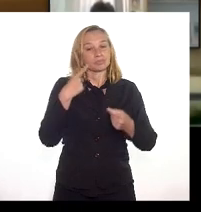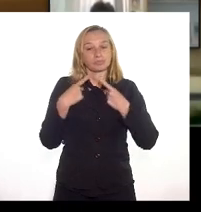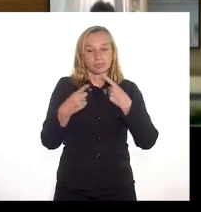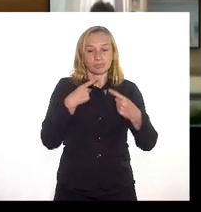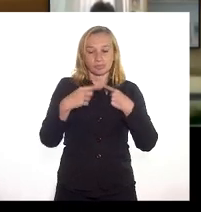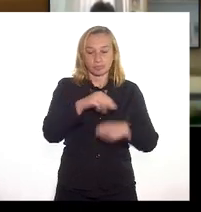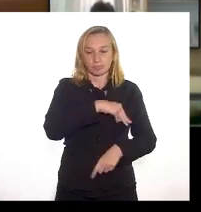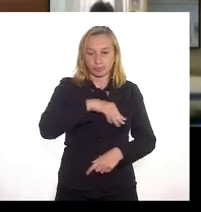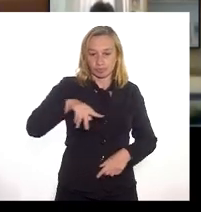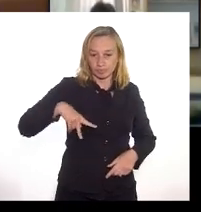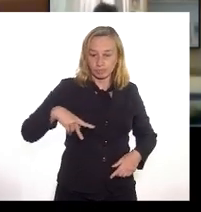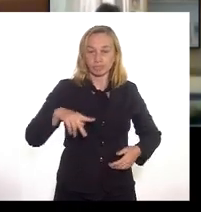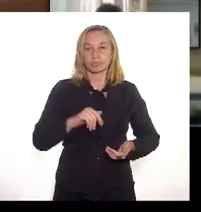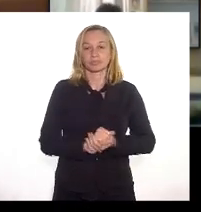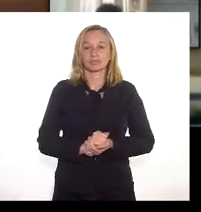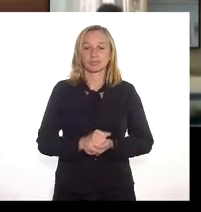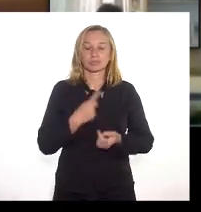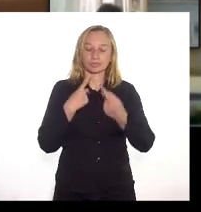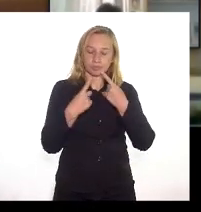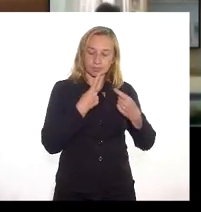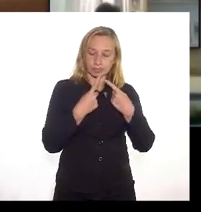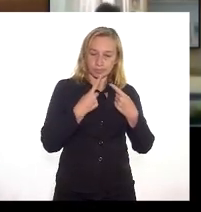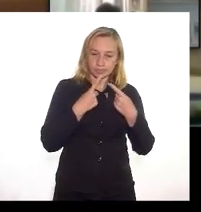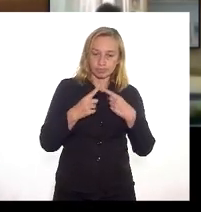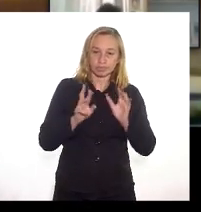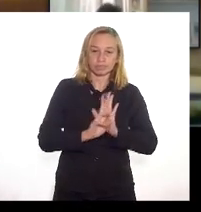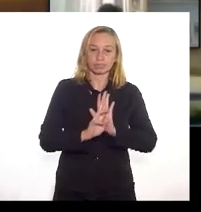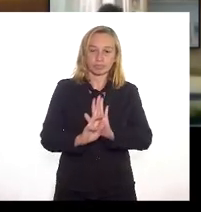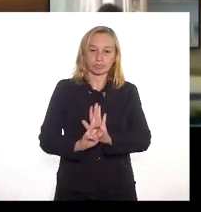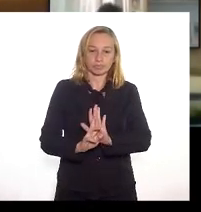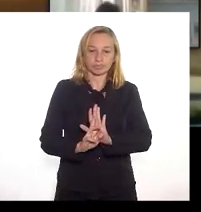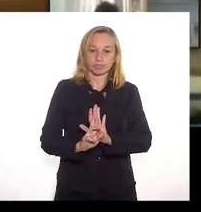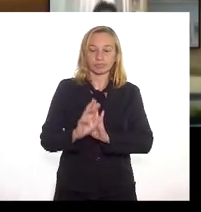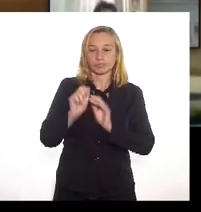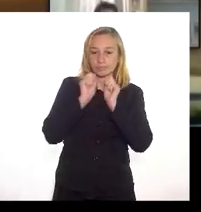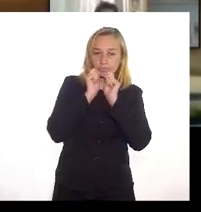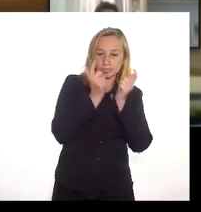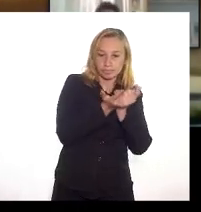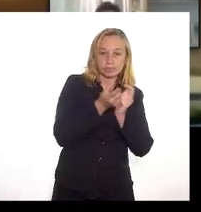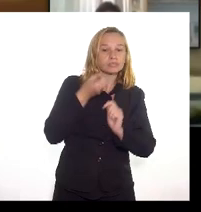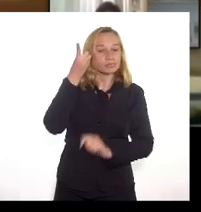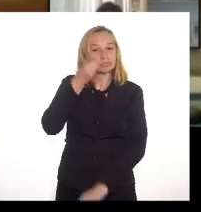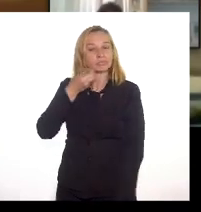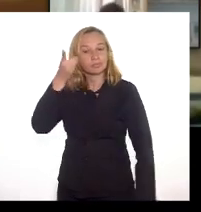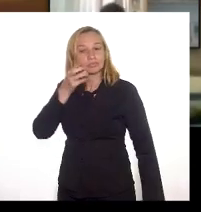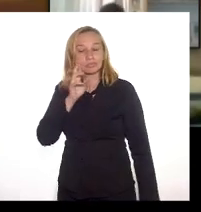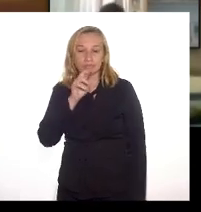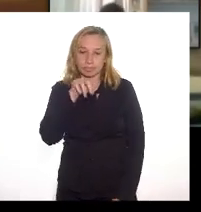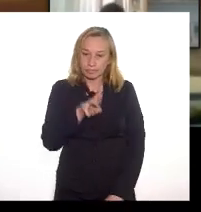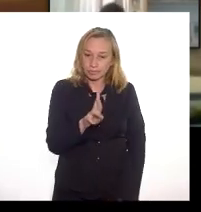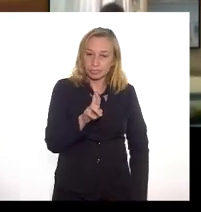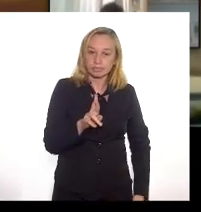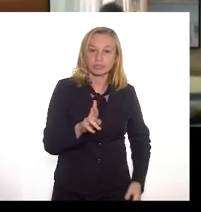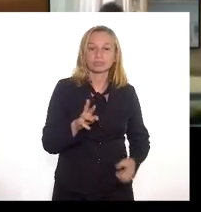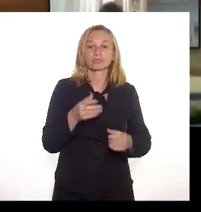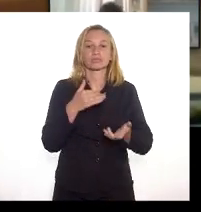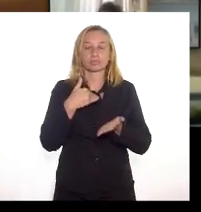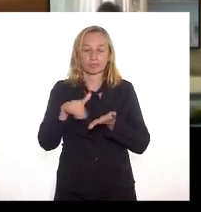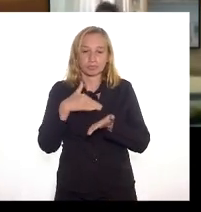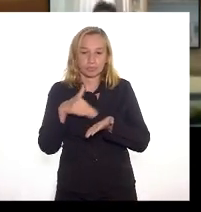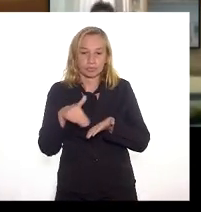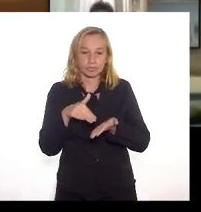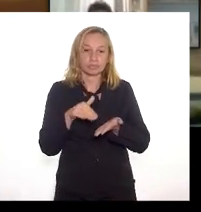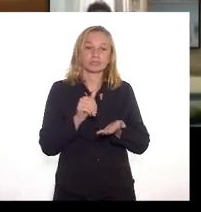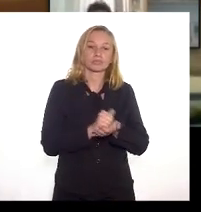Ministério Público inclusive dialoguei com representantes inclusive da Légio deputado Rosenberg dialoguei com secretário de